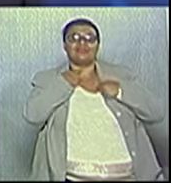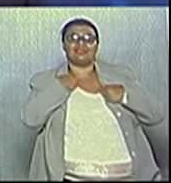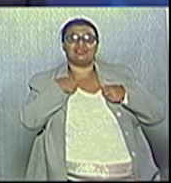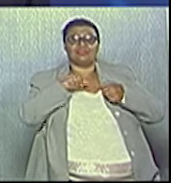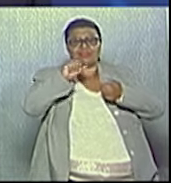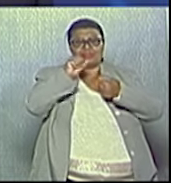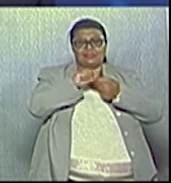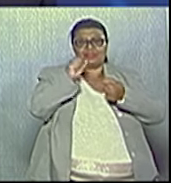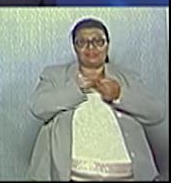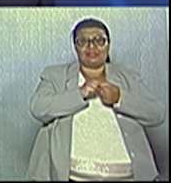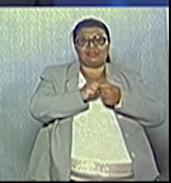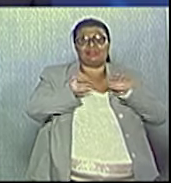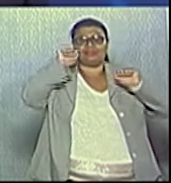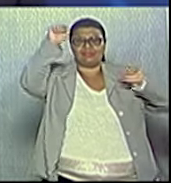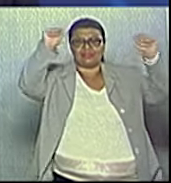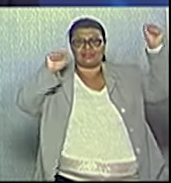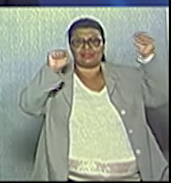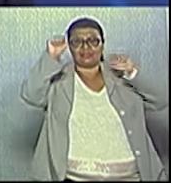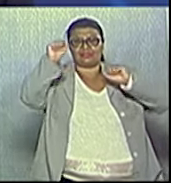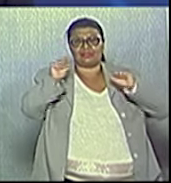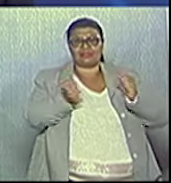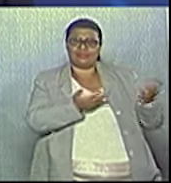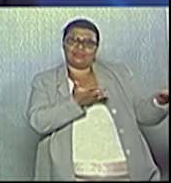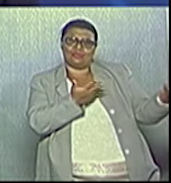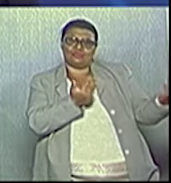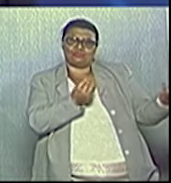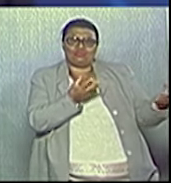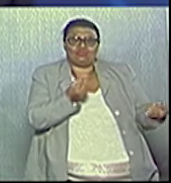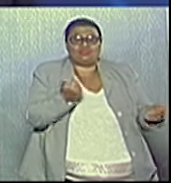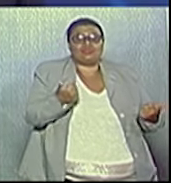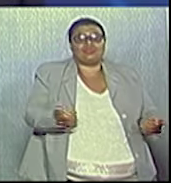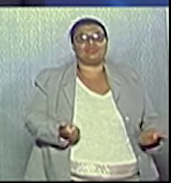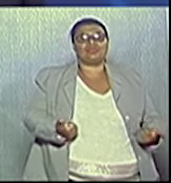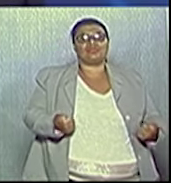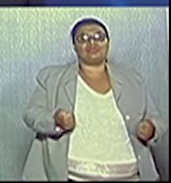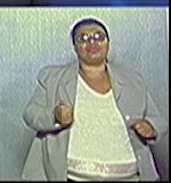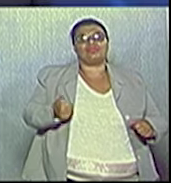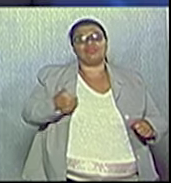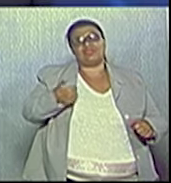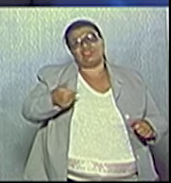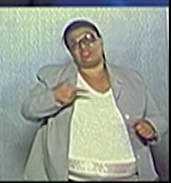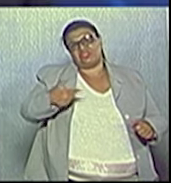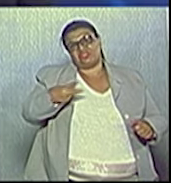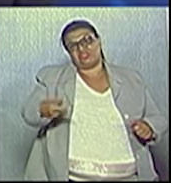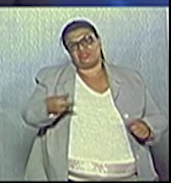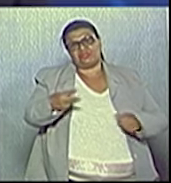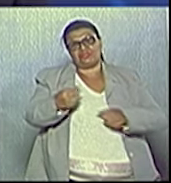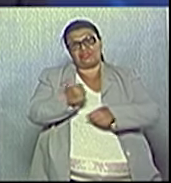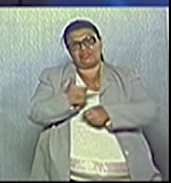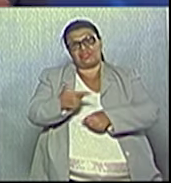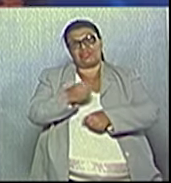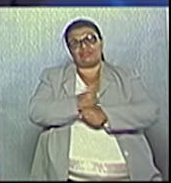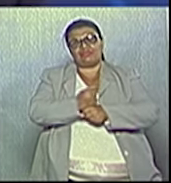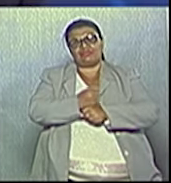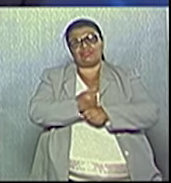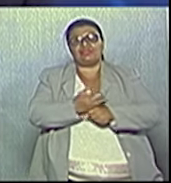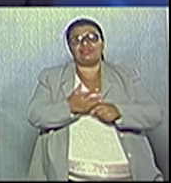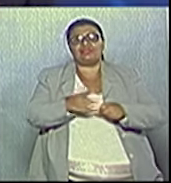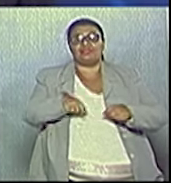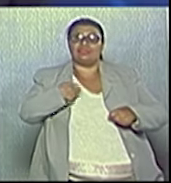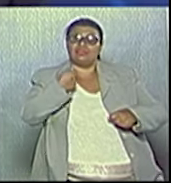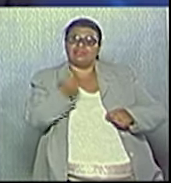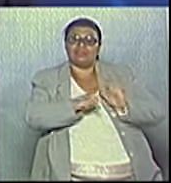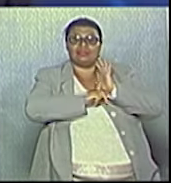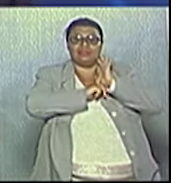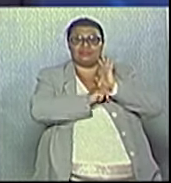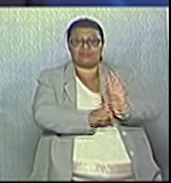Nós temos 17 mil jovens, segundo o IBGE, da idade de 12 a 20 anos. Que se nós não dermos esporte,